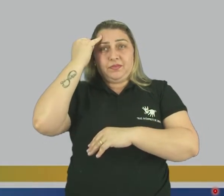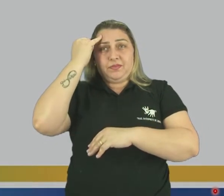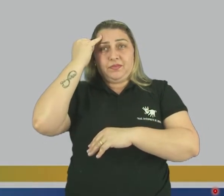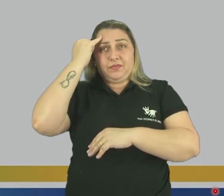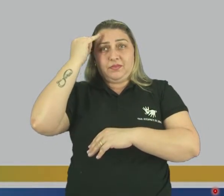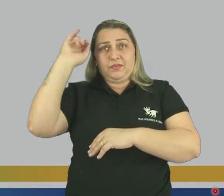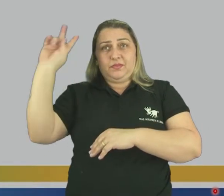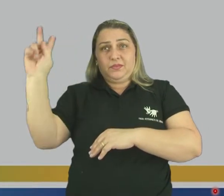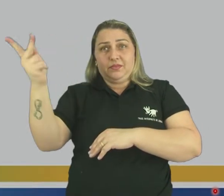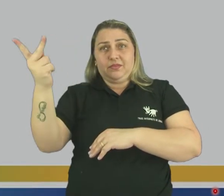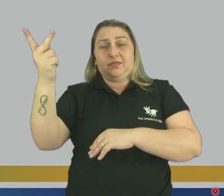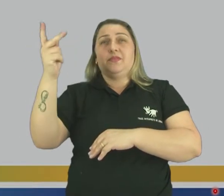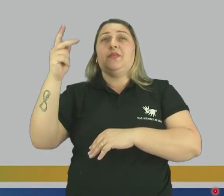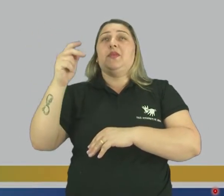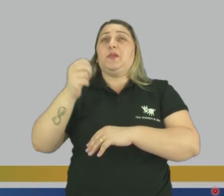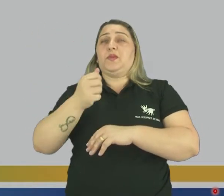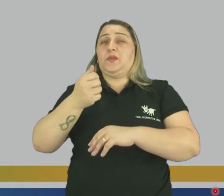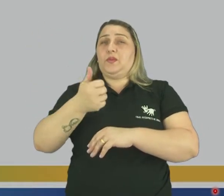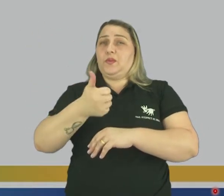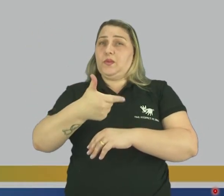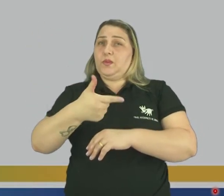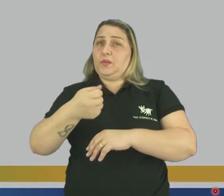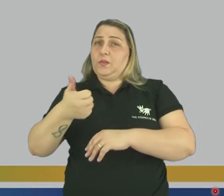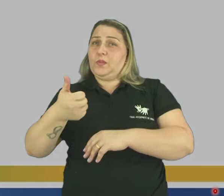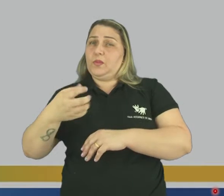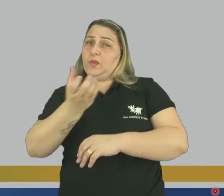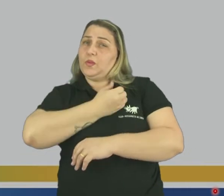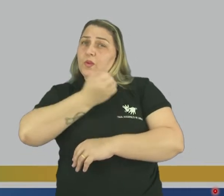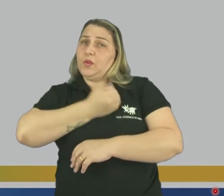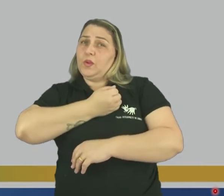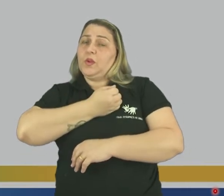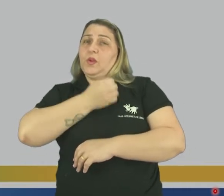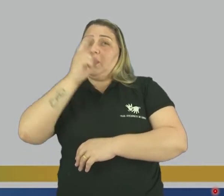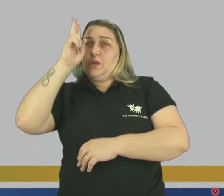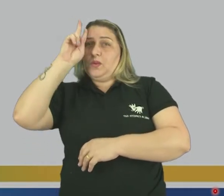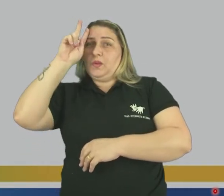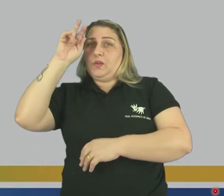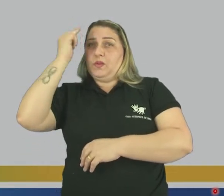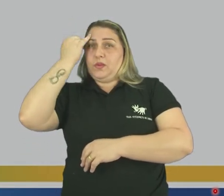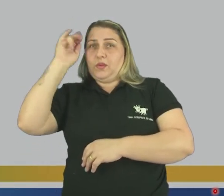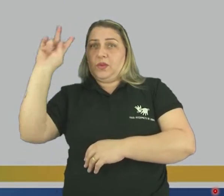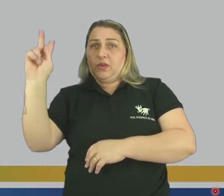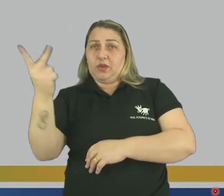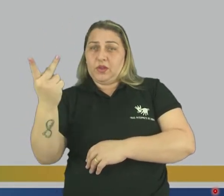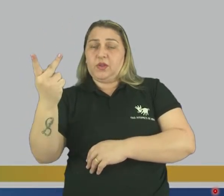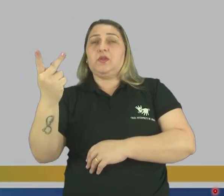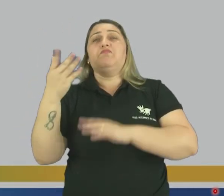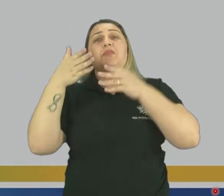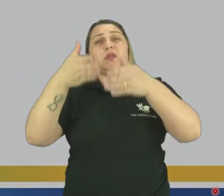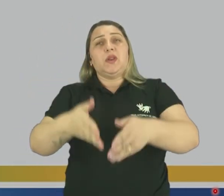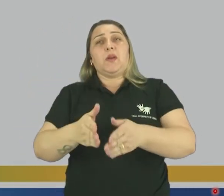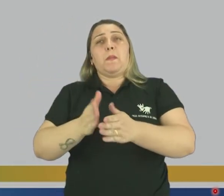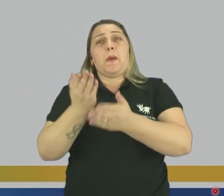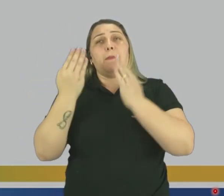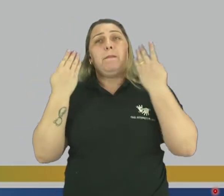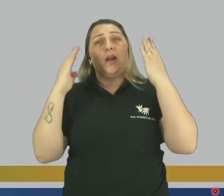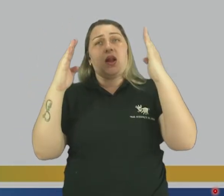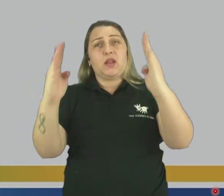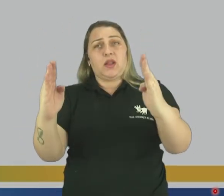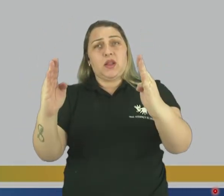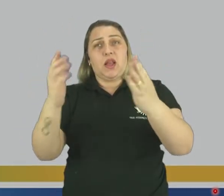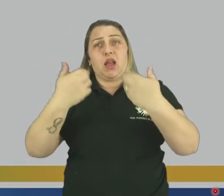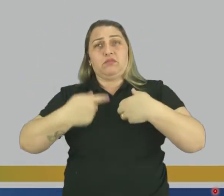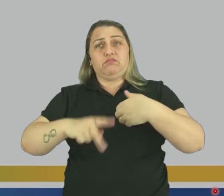em 2013, o número de haitianos que chegaram ilegalmente ao Brasil por Brasileia no Acre